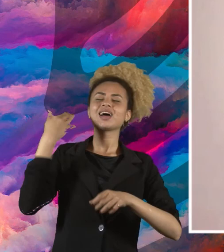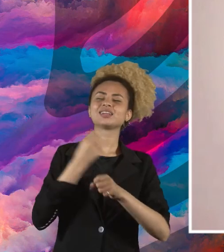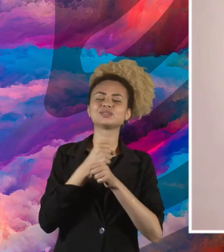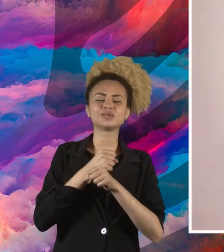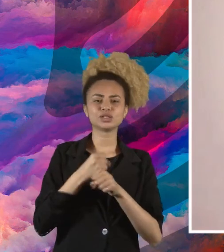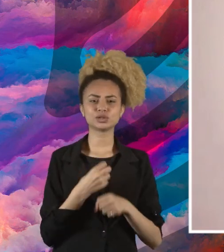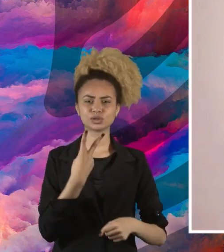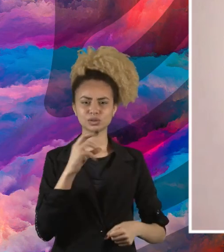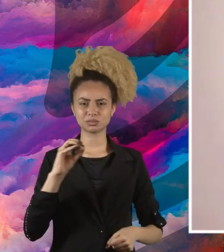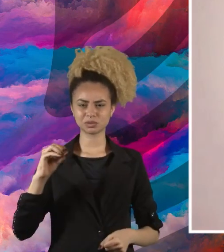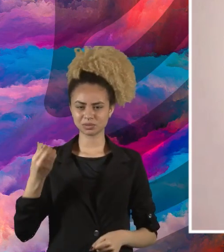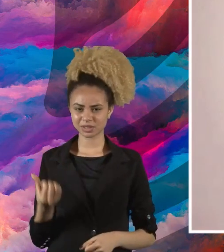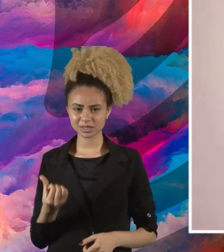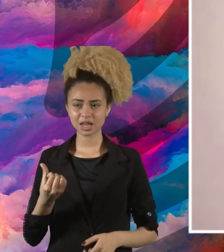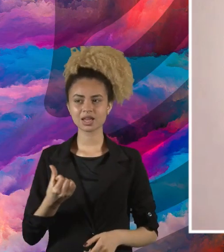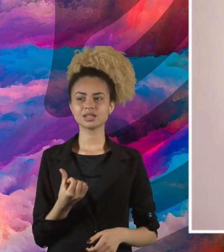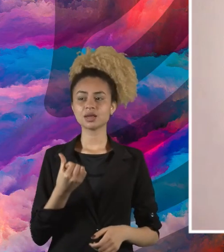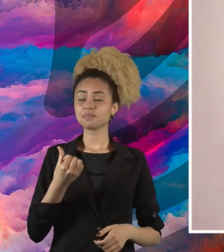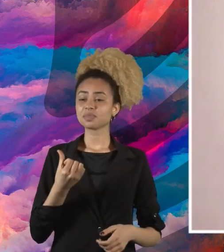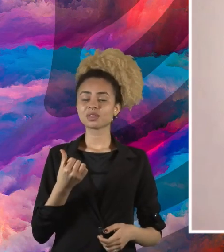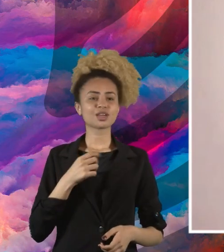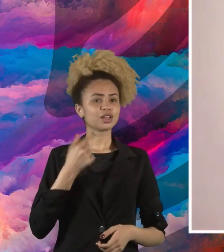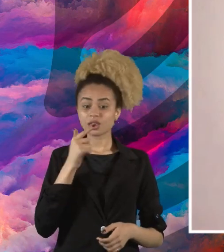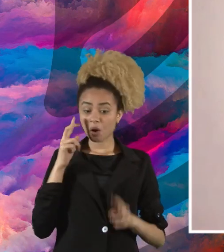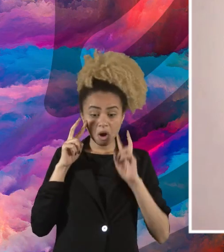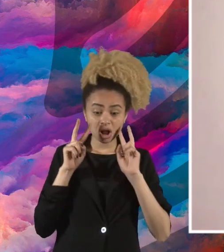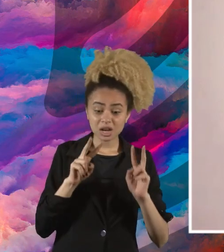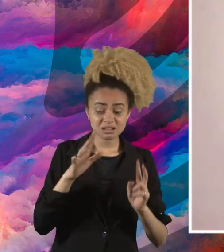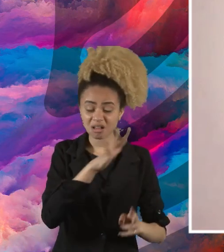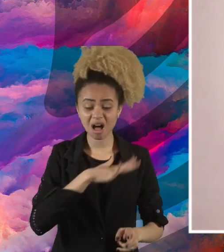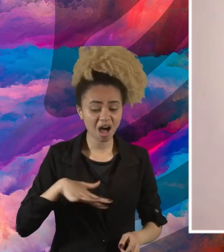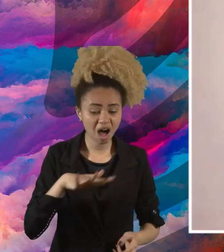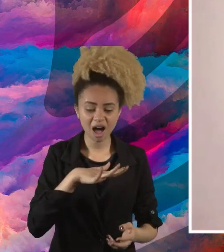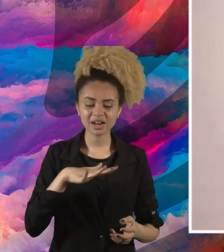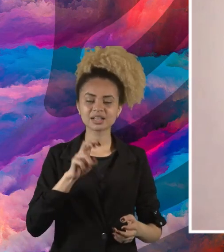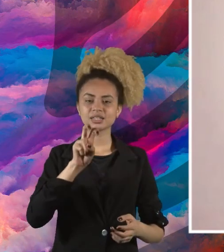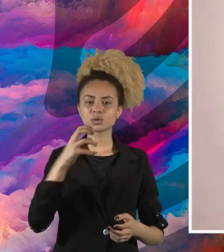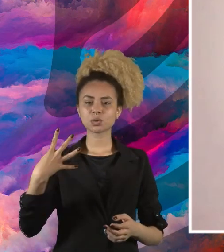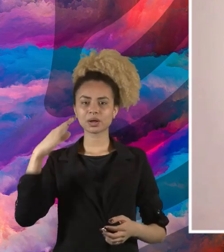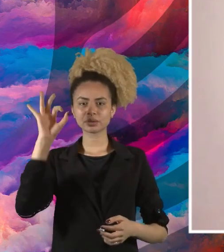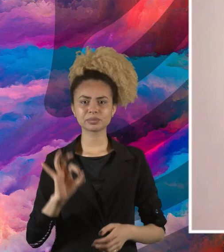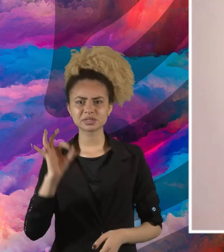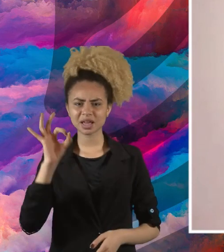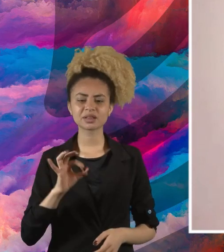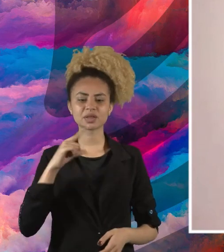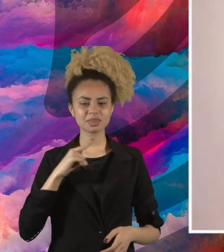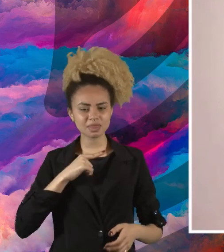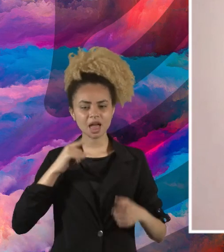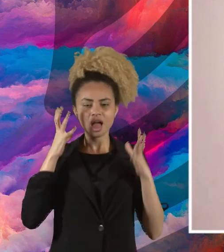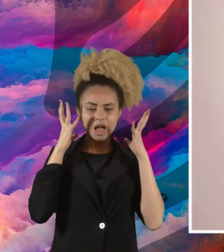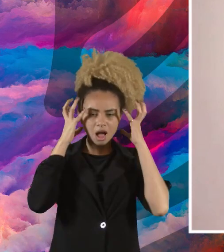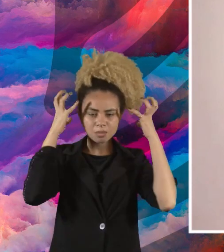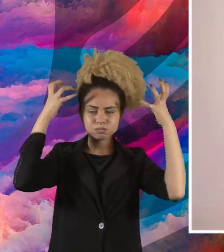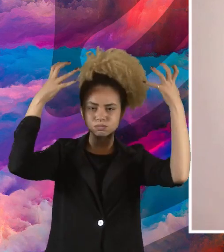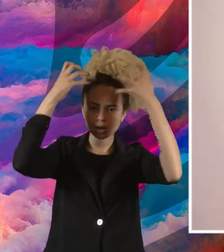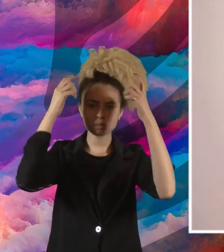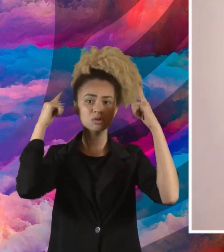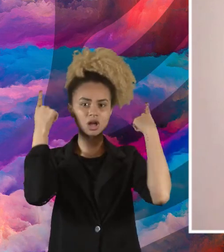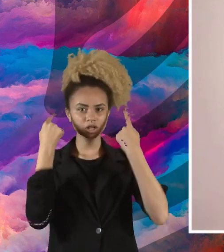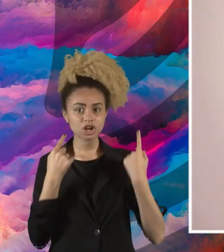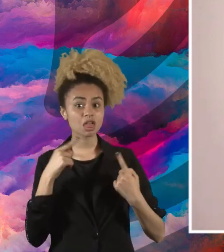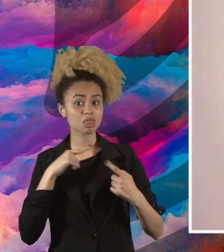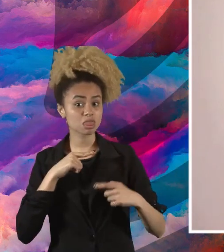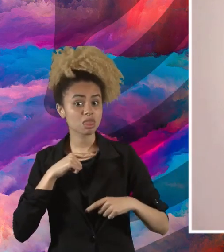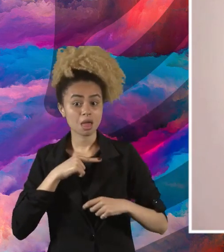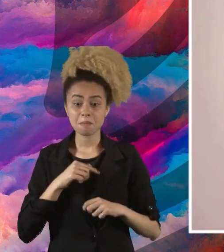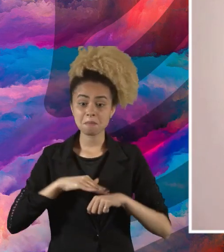pensamento de montar a Maqueda, que não olhava para esse mercado, 54% da população que tem cabelos crescos e cacheados e tem mais, porque a gente